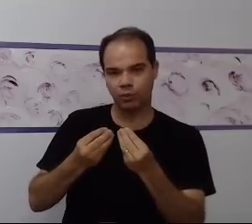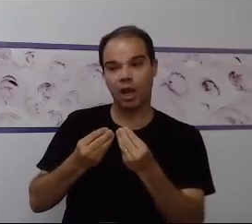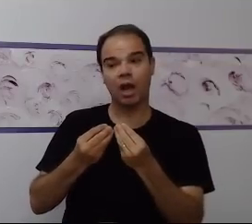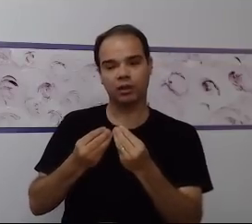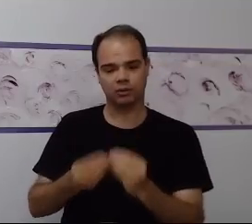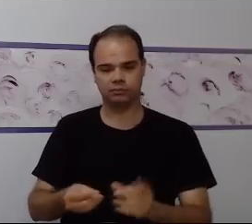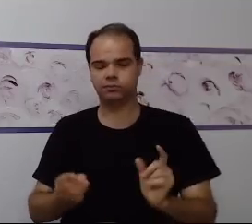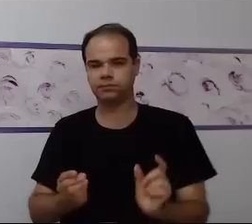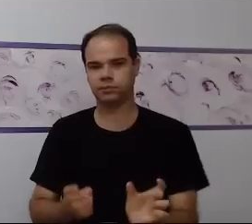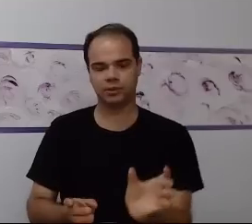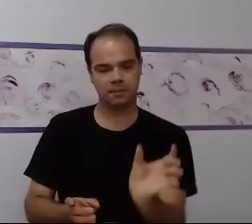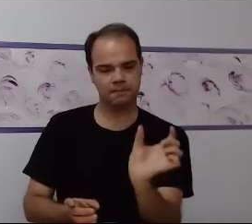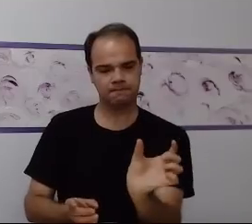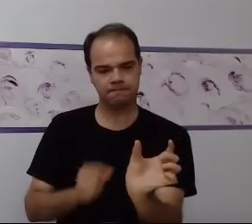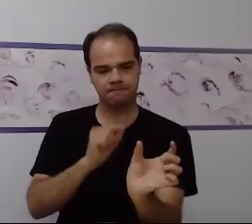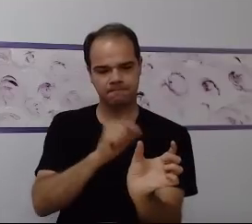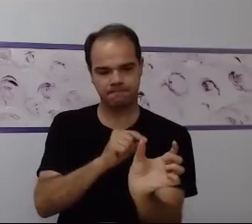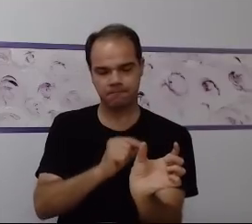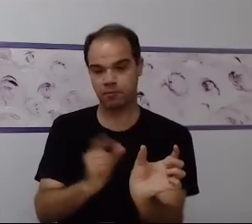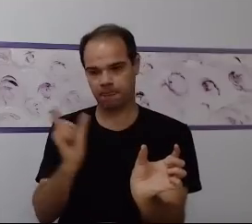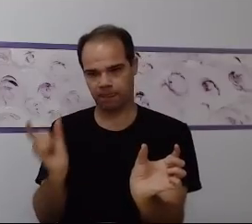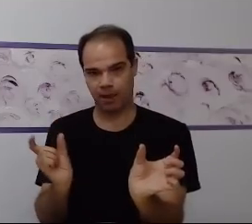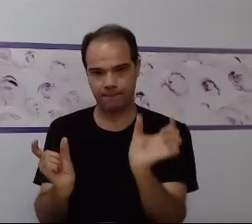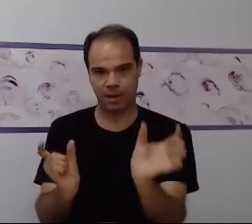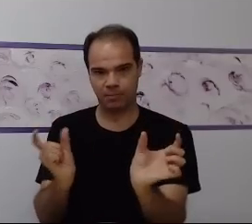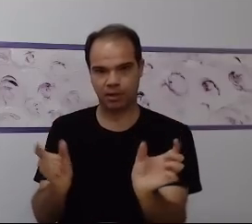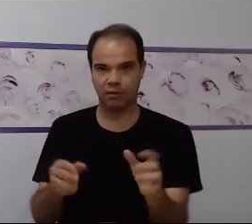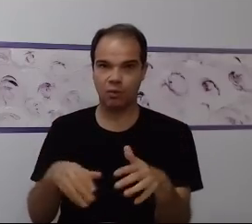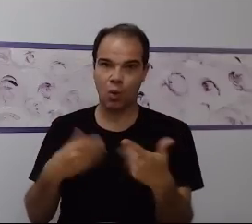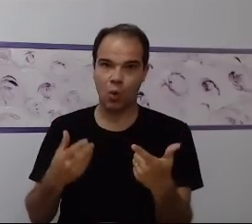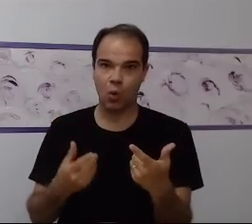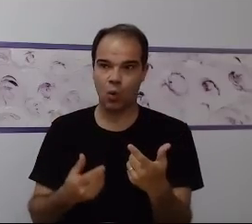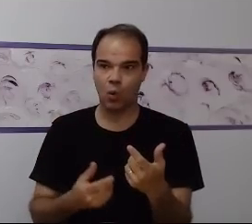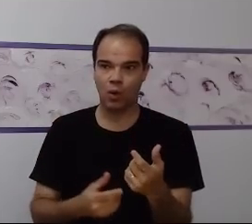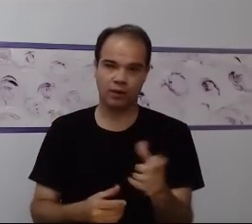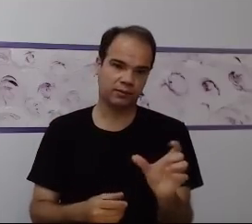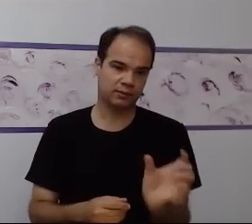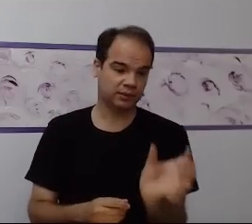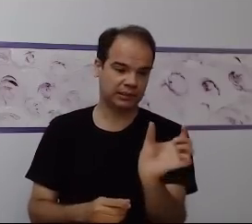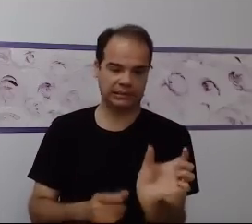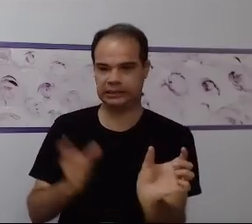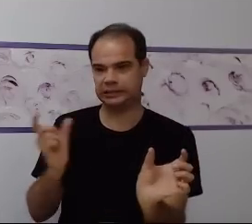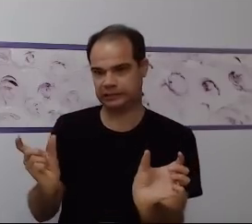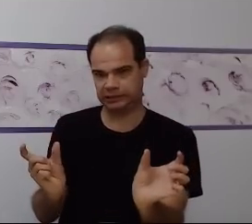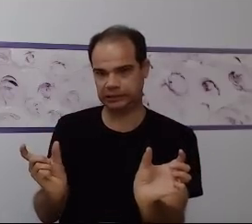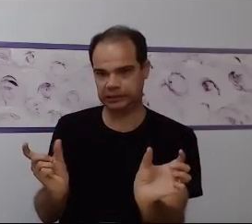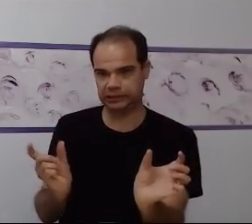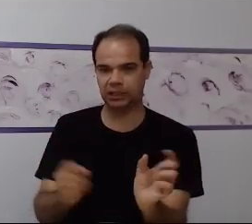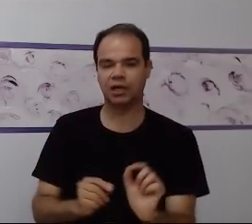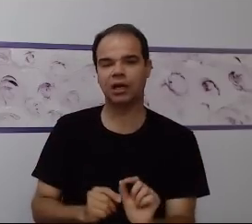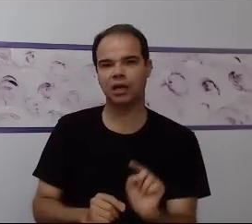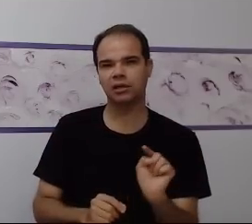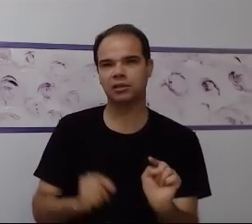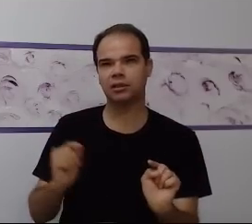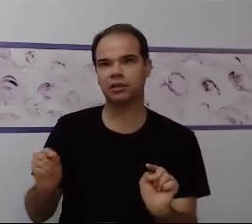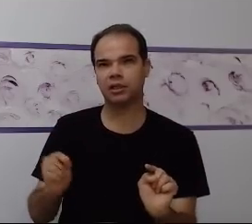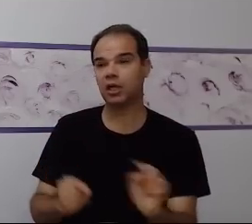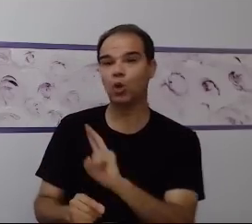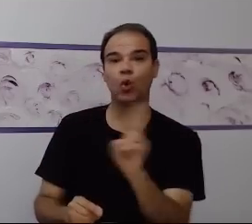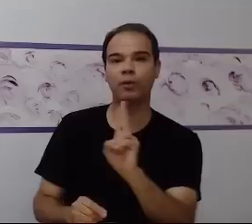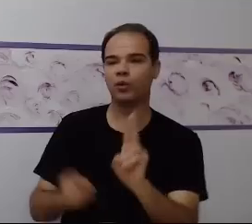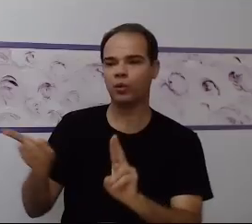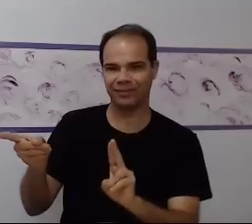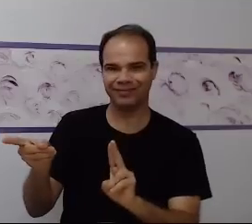parear palavra com palavra, eu vou parear as letras que compõem essa palavra, as letras do próprio